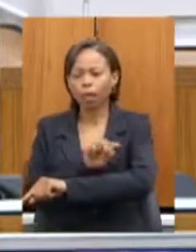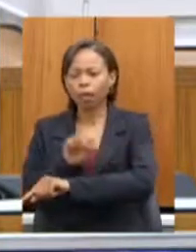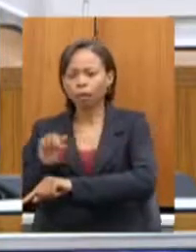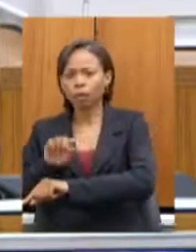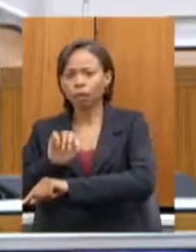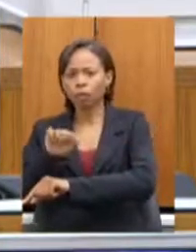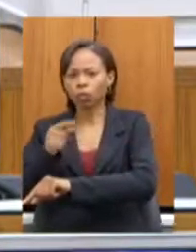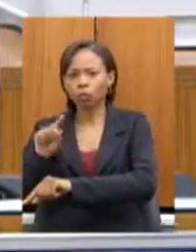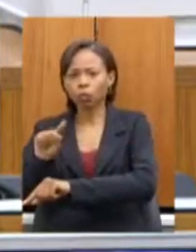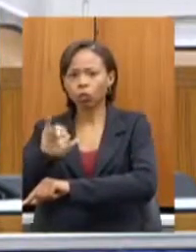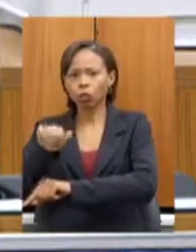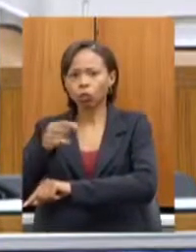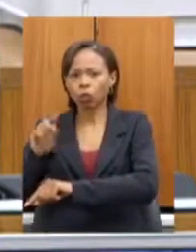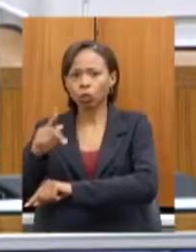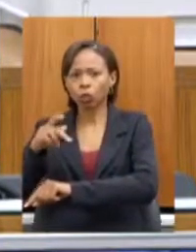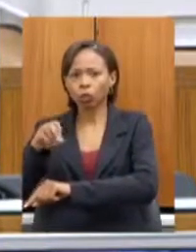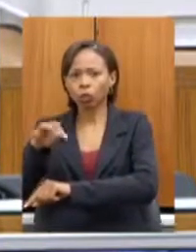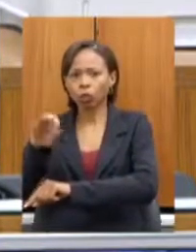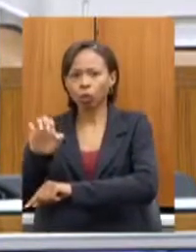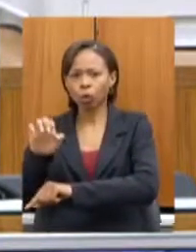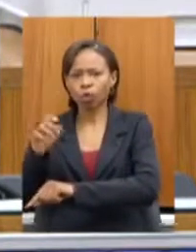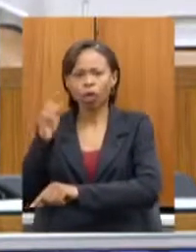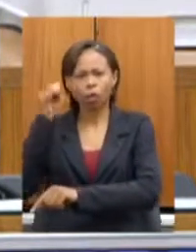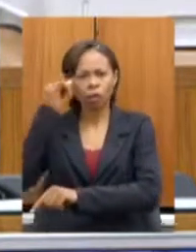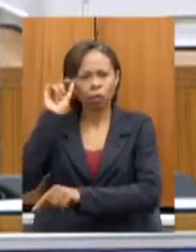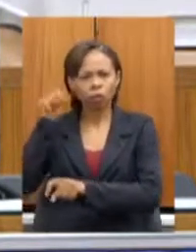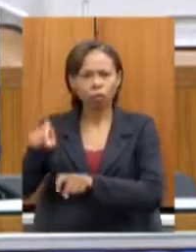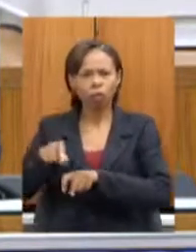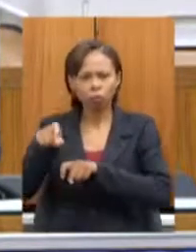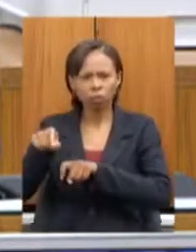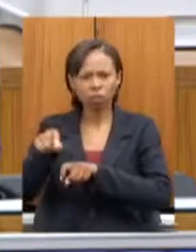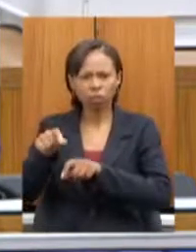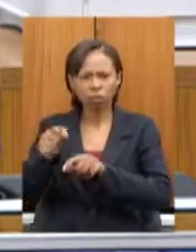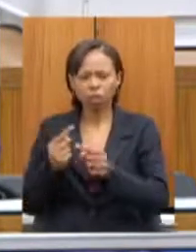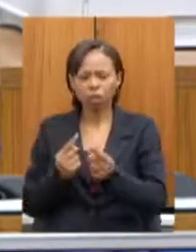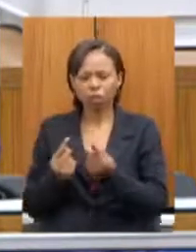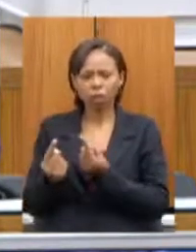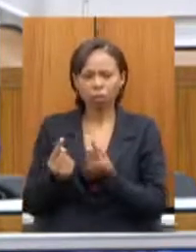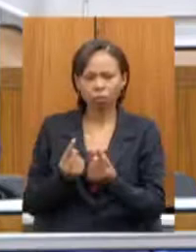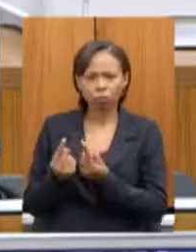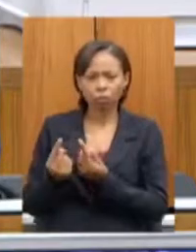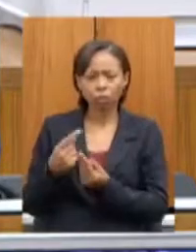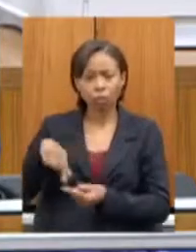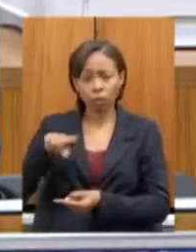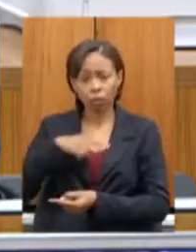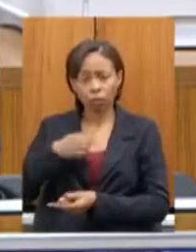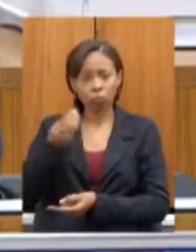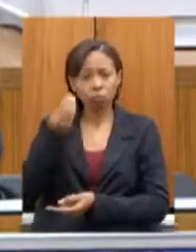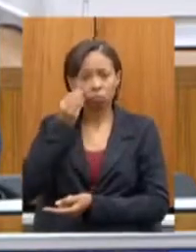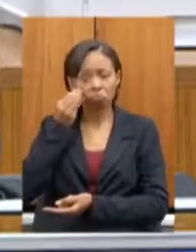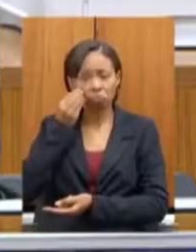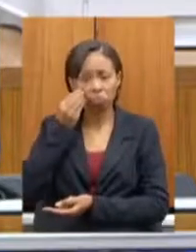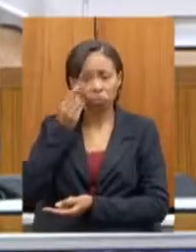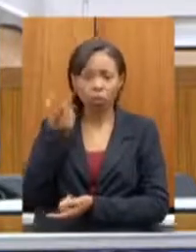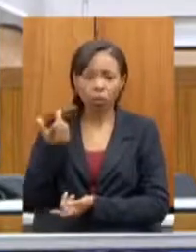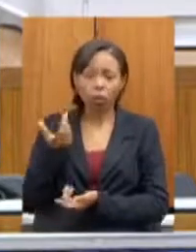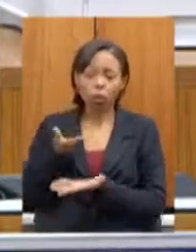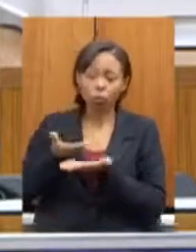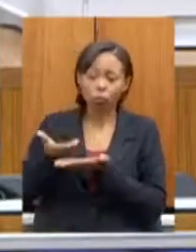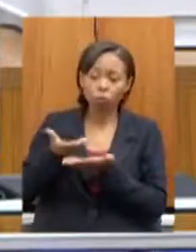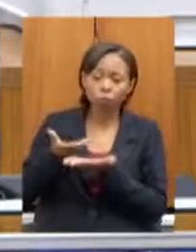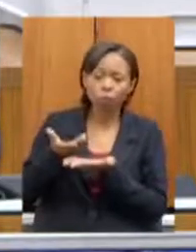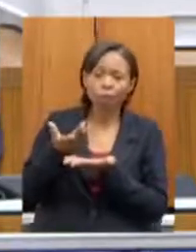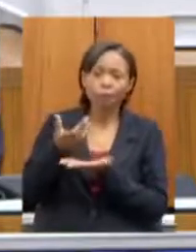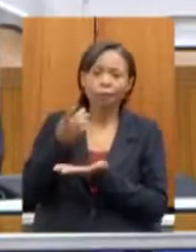aquele acesso à fazenda Cara Preta estamos aí vendo com alguns deputados inclusive federais